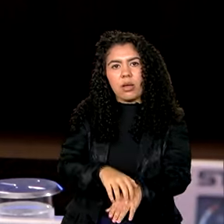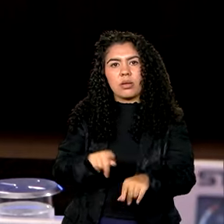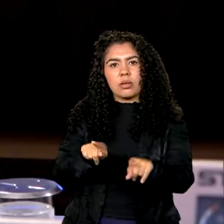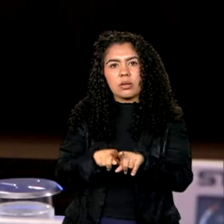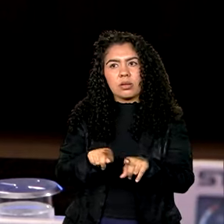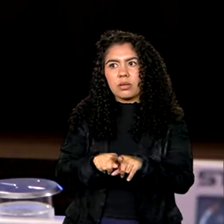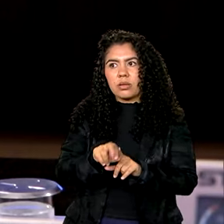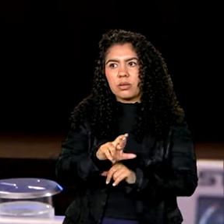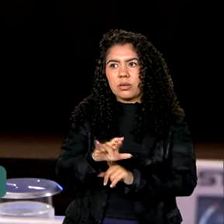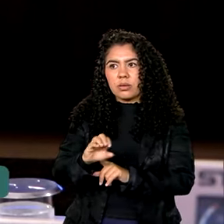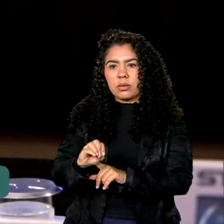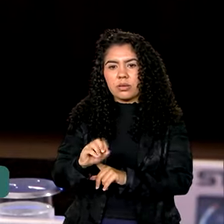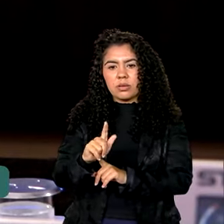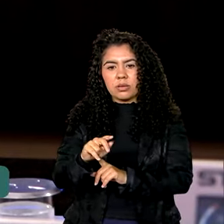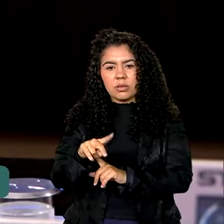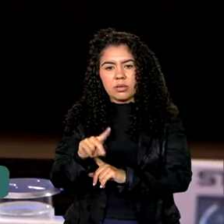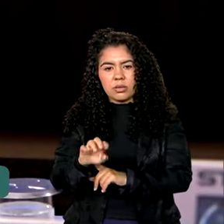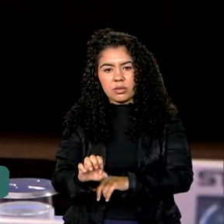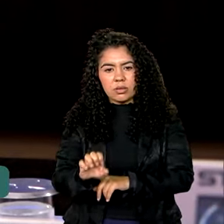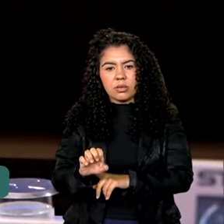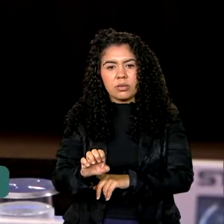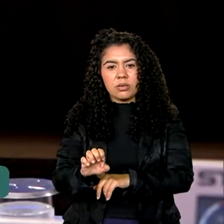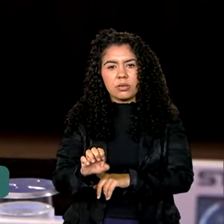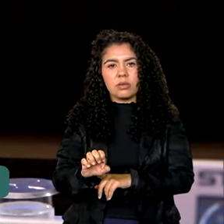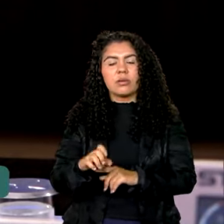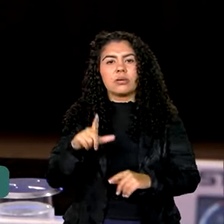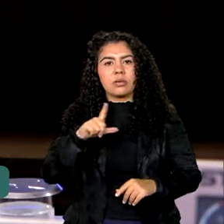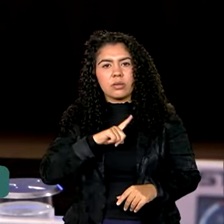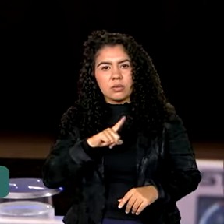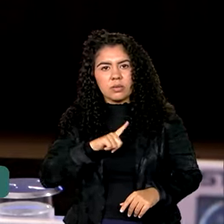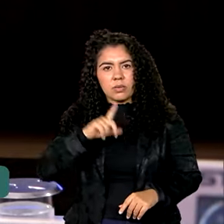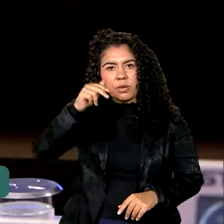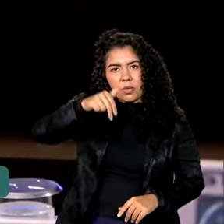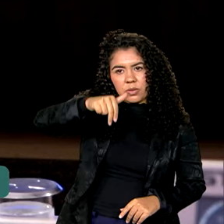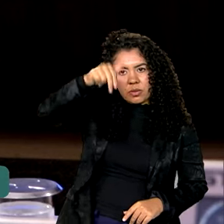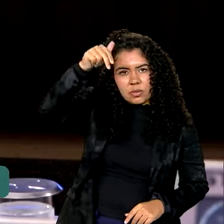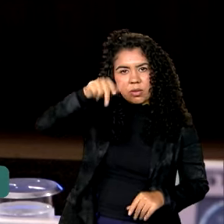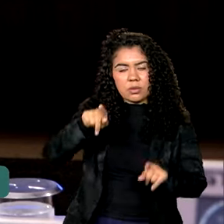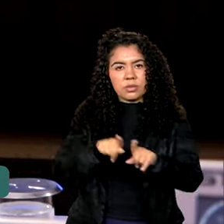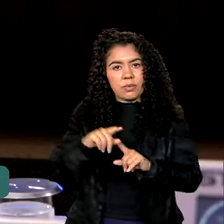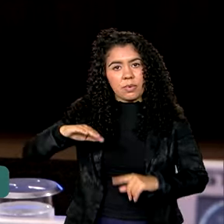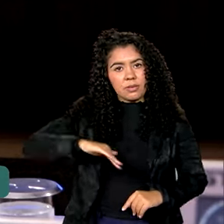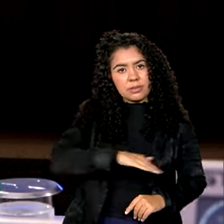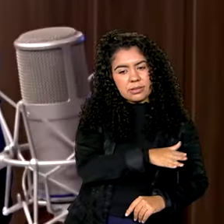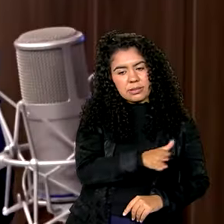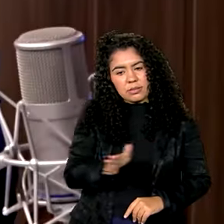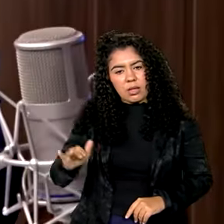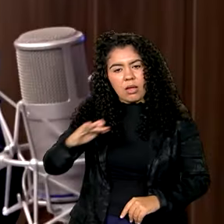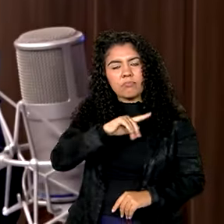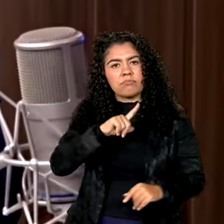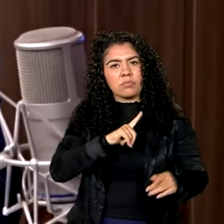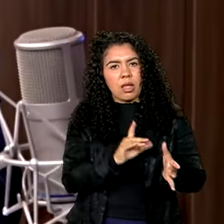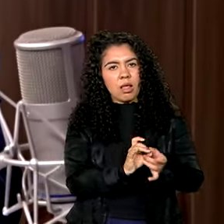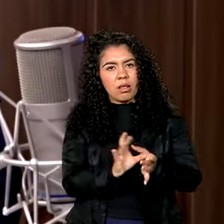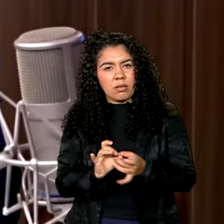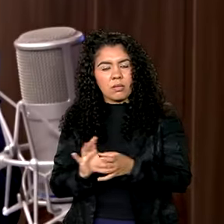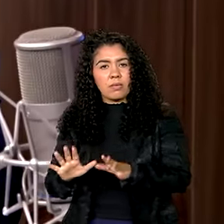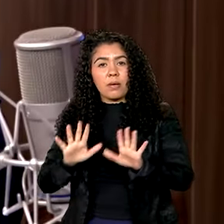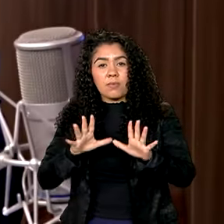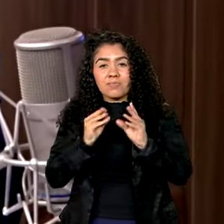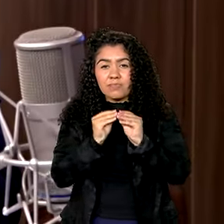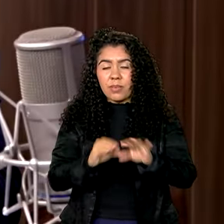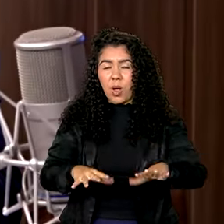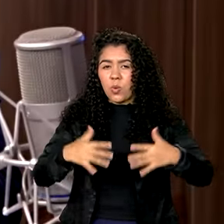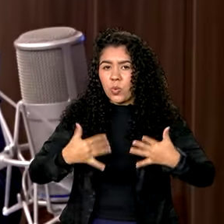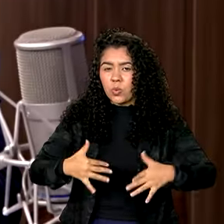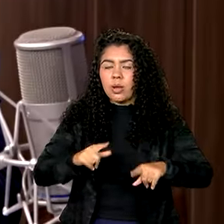Grande, na região ali de Pelotas, o acesso ao norte, à Serra Gaúcha, todos eles estão liberados. O impacto foi muito grande, mas a